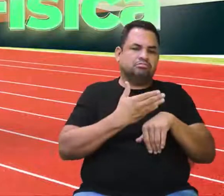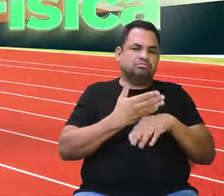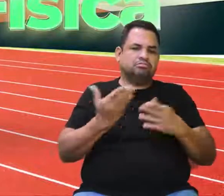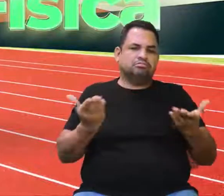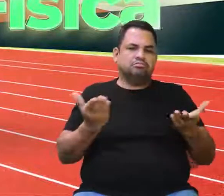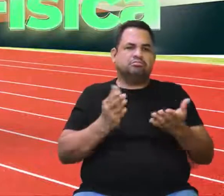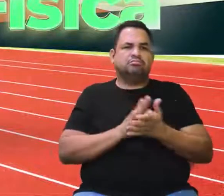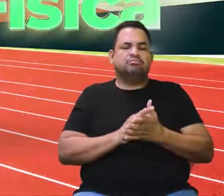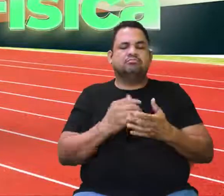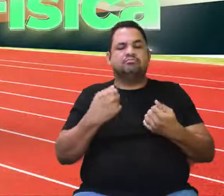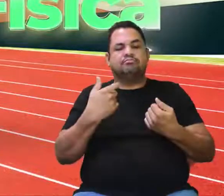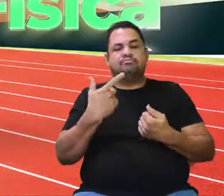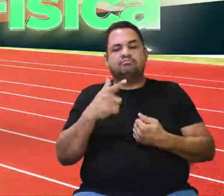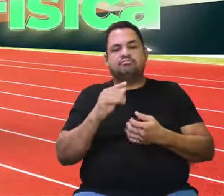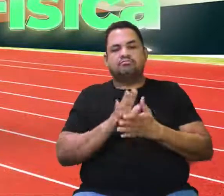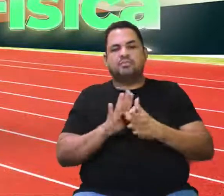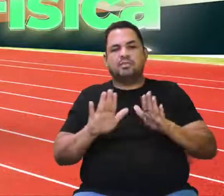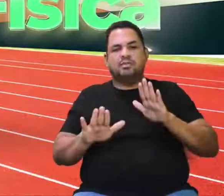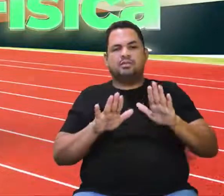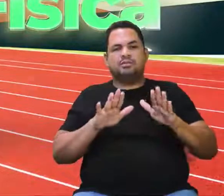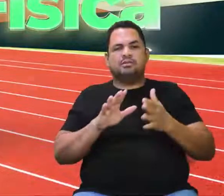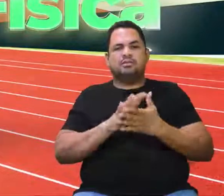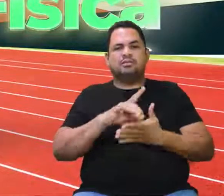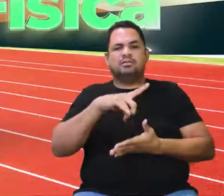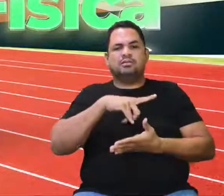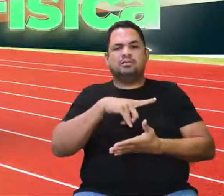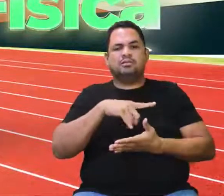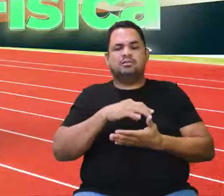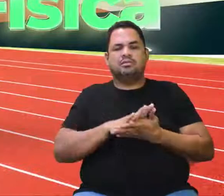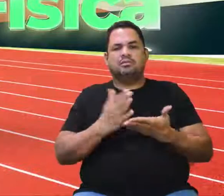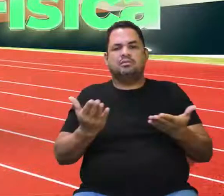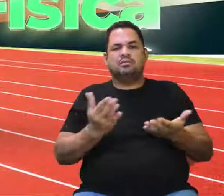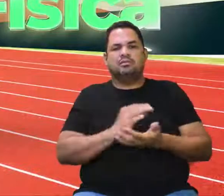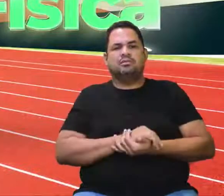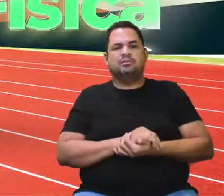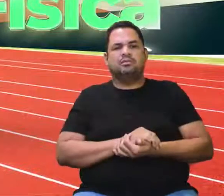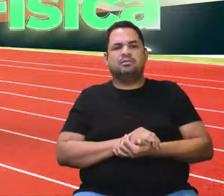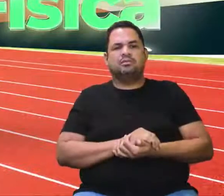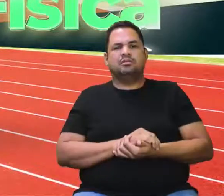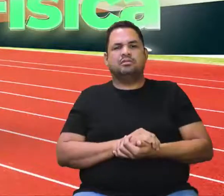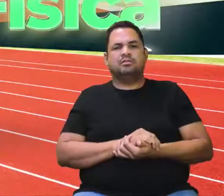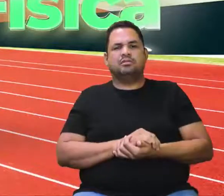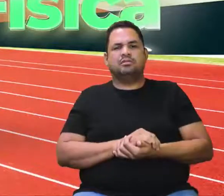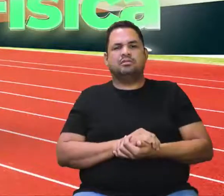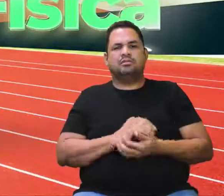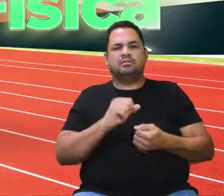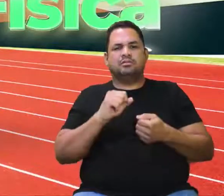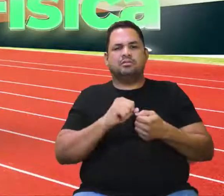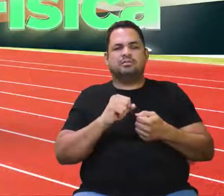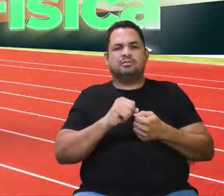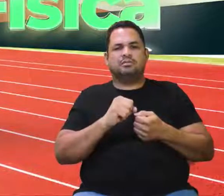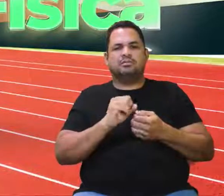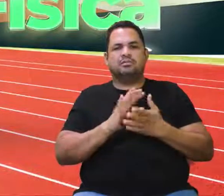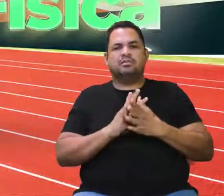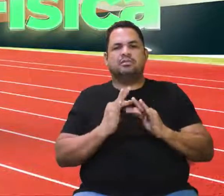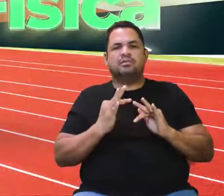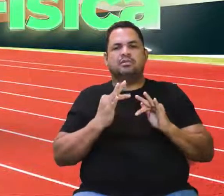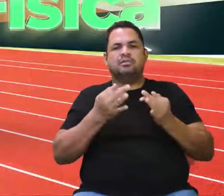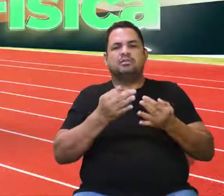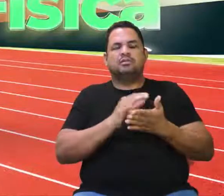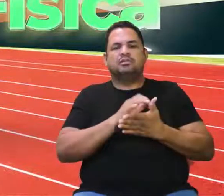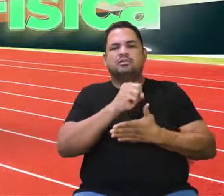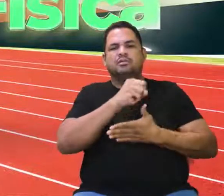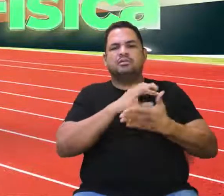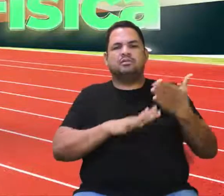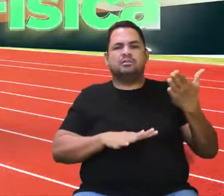exercício. Sem ter esse cuidado, né, prof? Isso. A gente tem essas questões aí. Nós vamos fazer agora a nossa última questão, né, professora Iris?